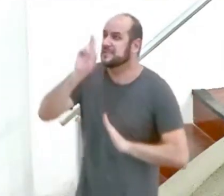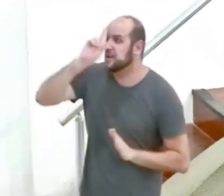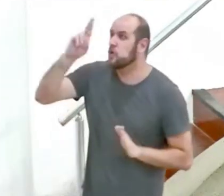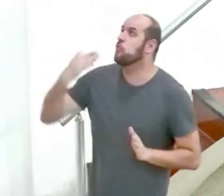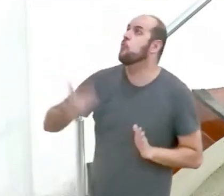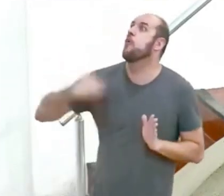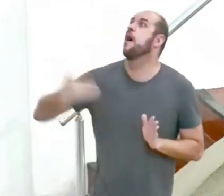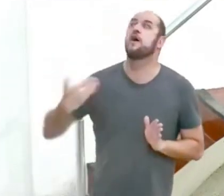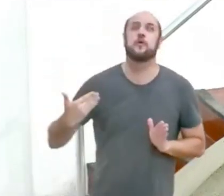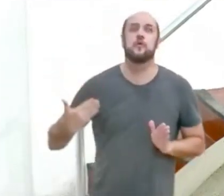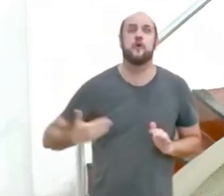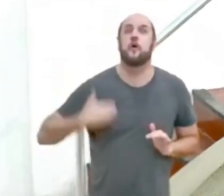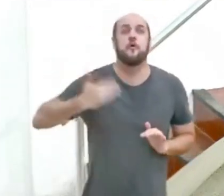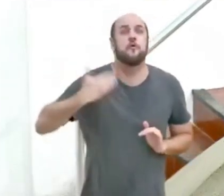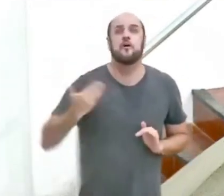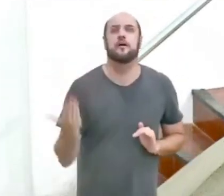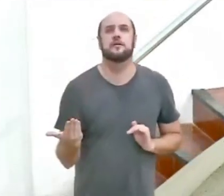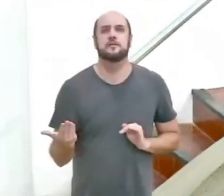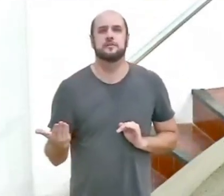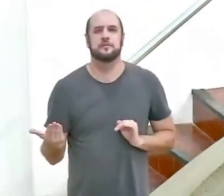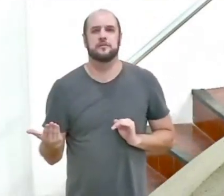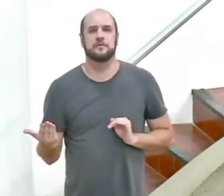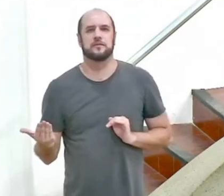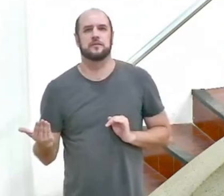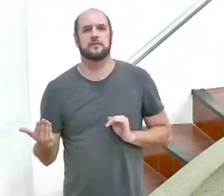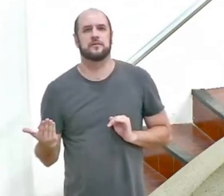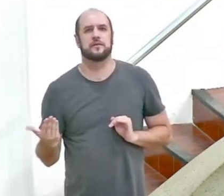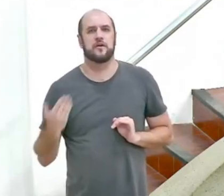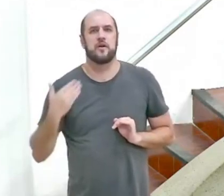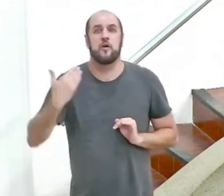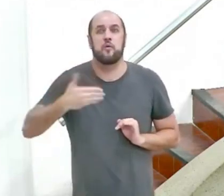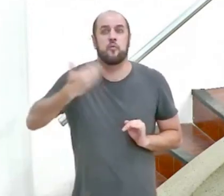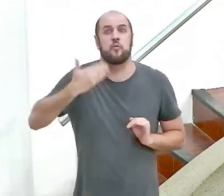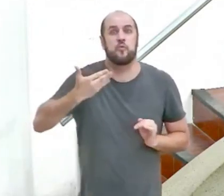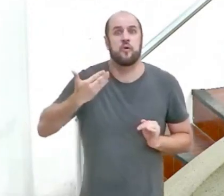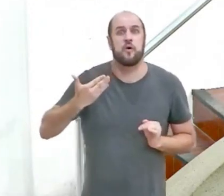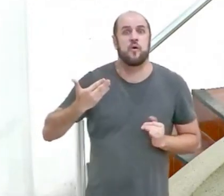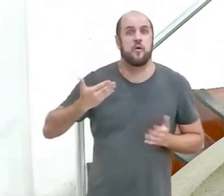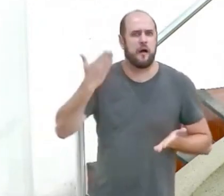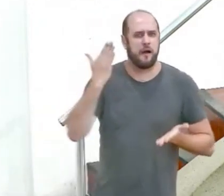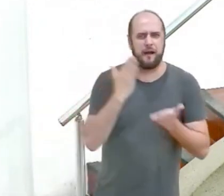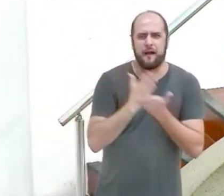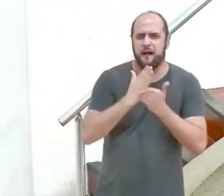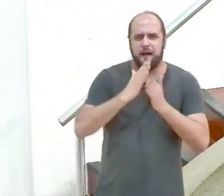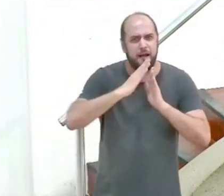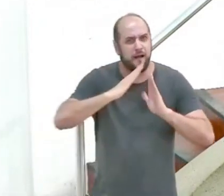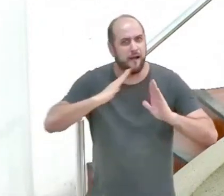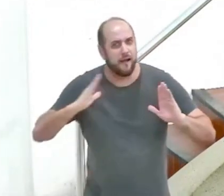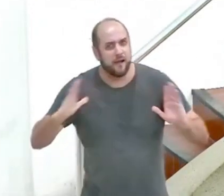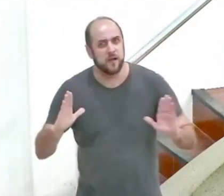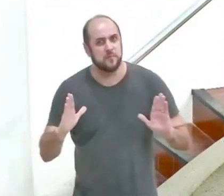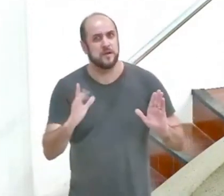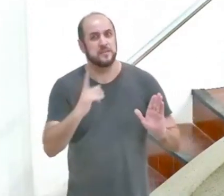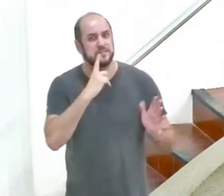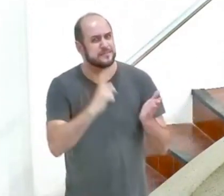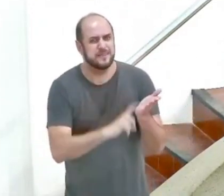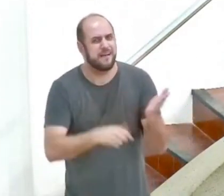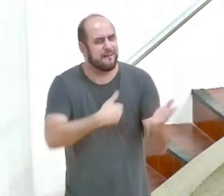quando é que tu irás e vingarás o nosso sangue